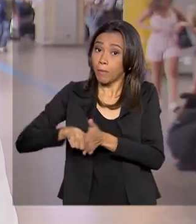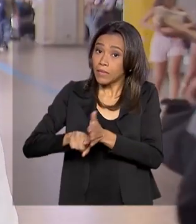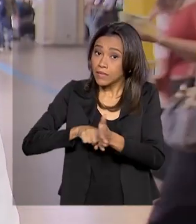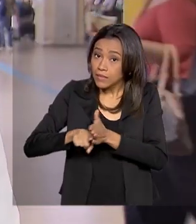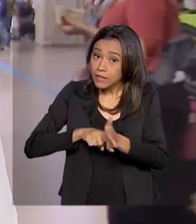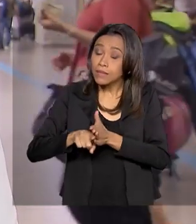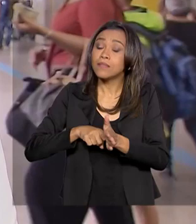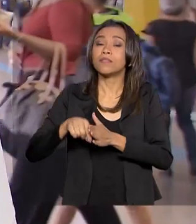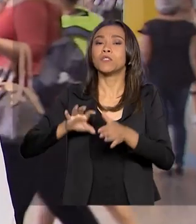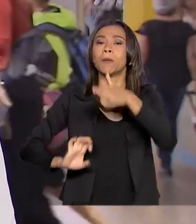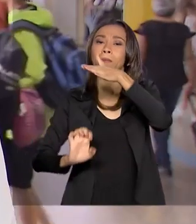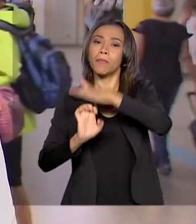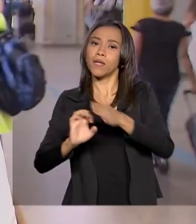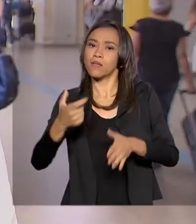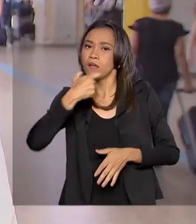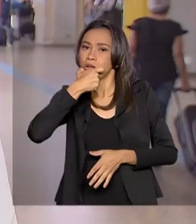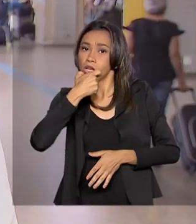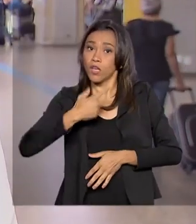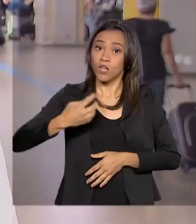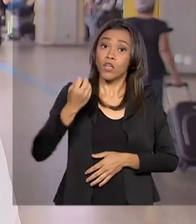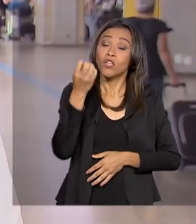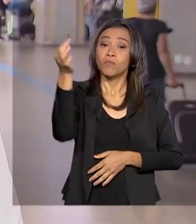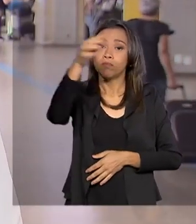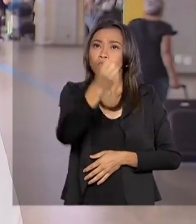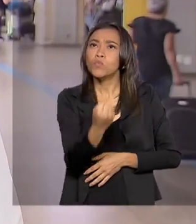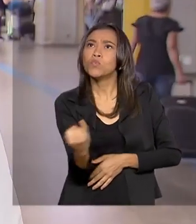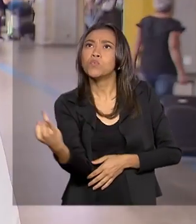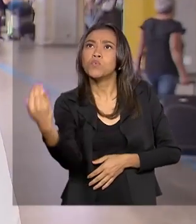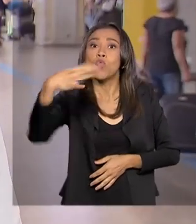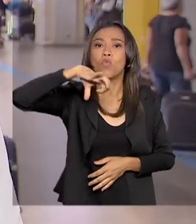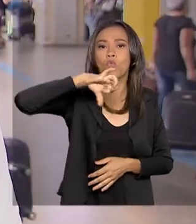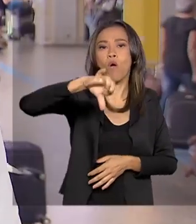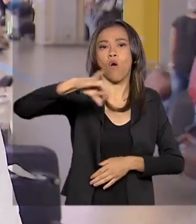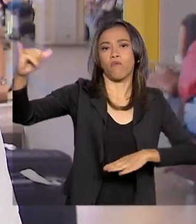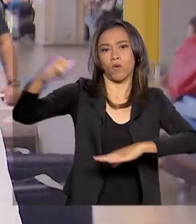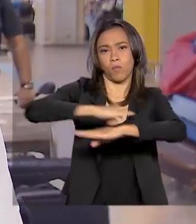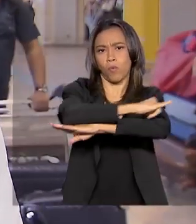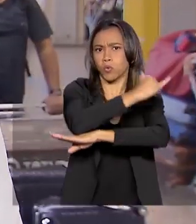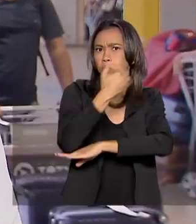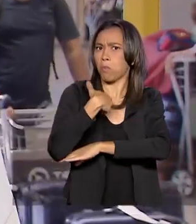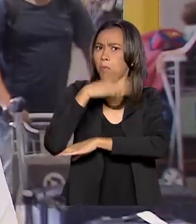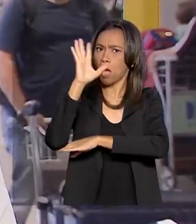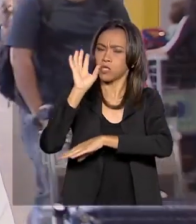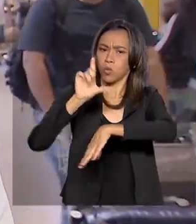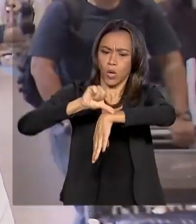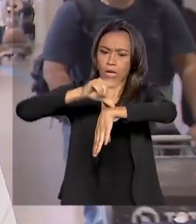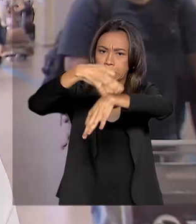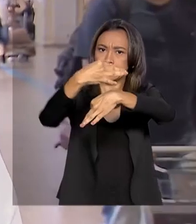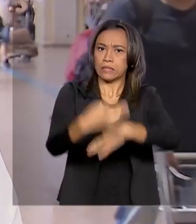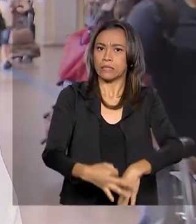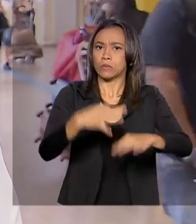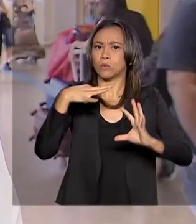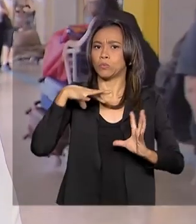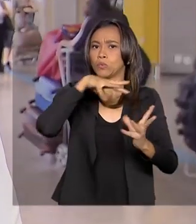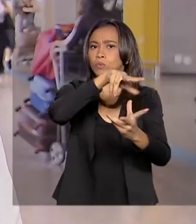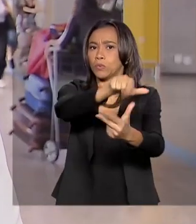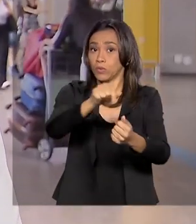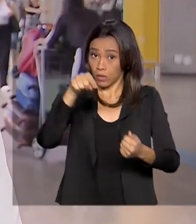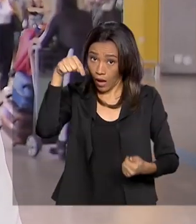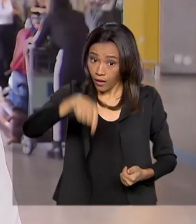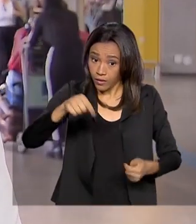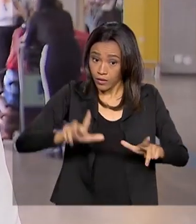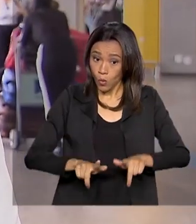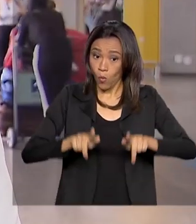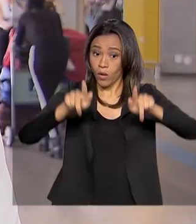britânica, nove aeroportos brasileiros estão na lista dos mais pontuais do mundo. Entre eles, o aeroporto de Guarulhos,